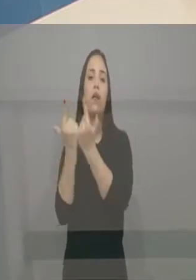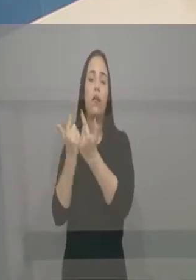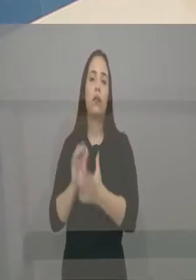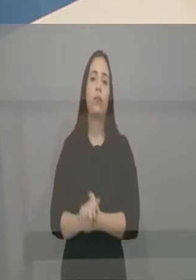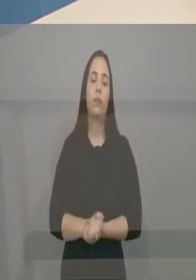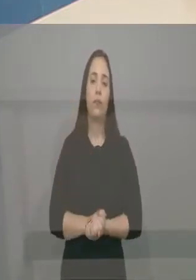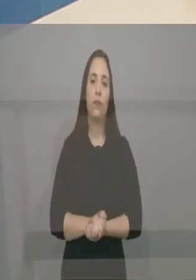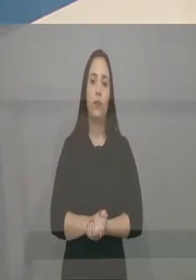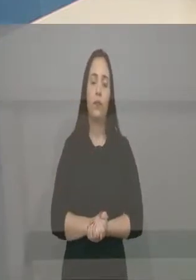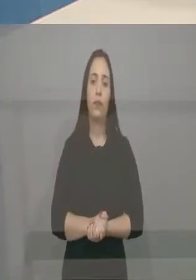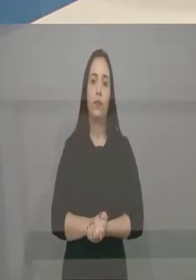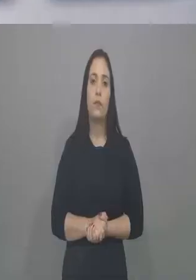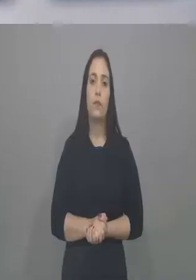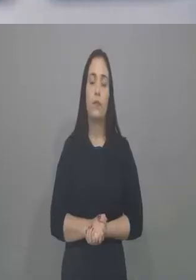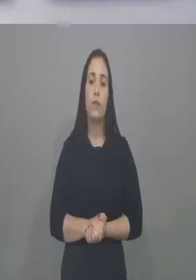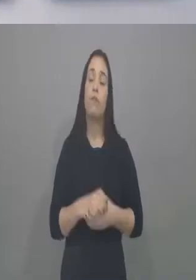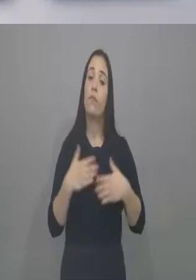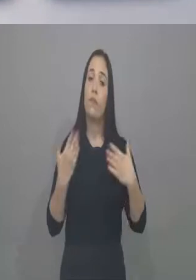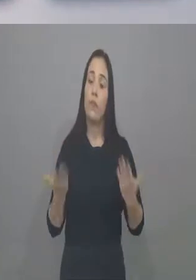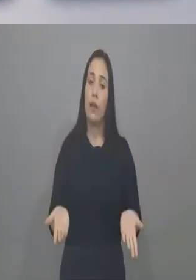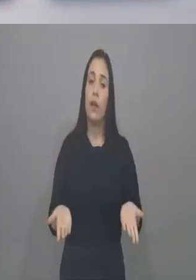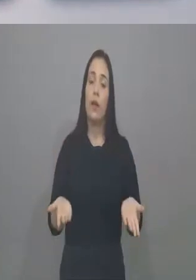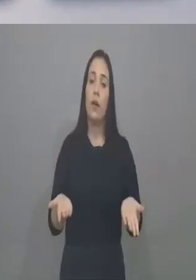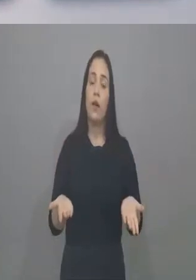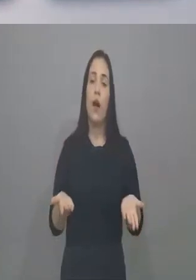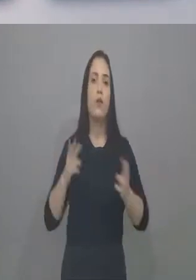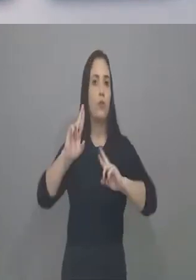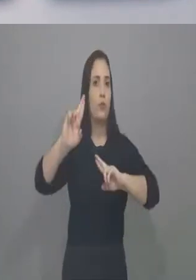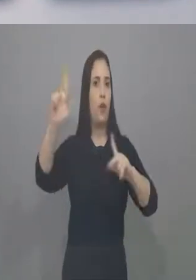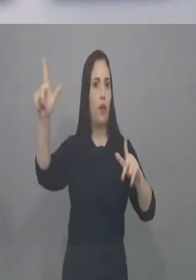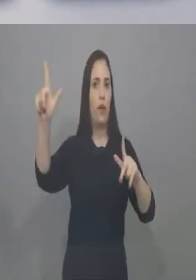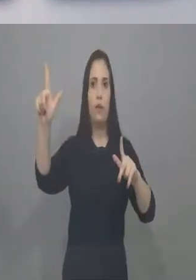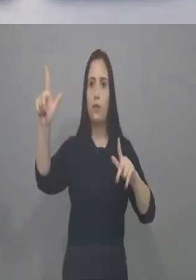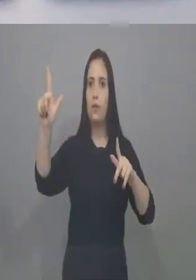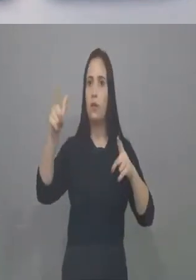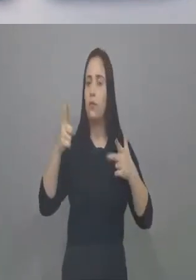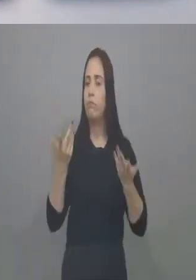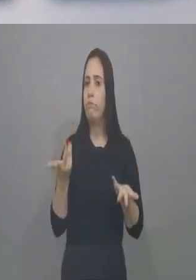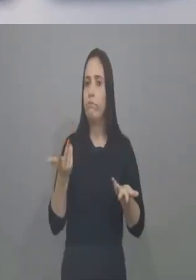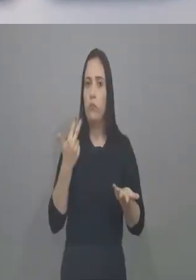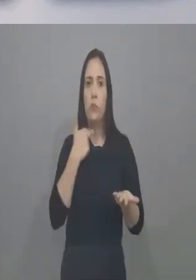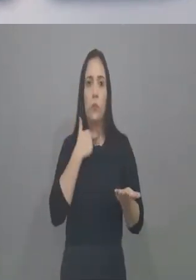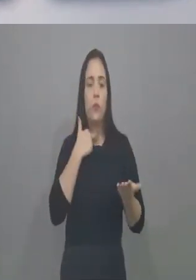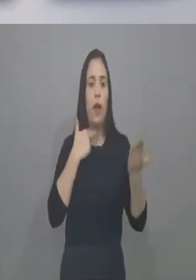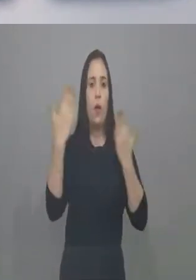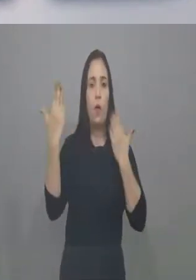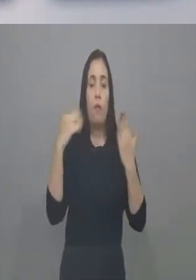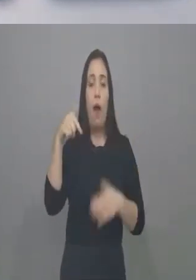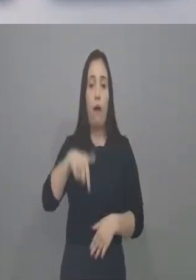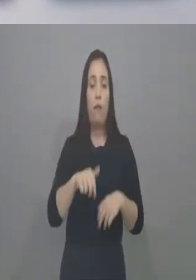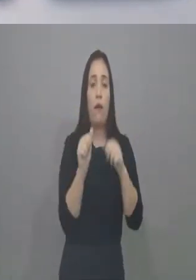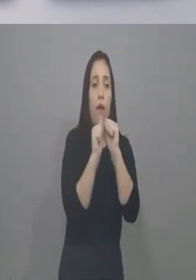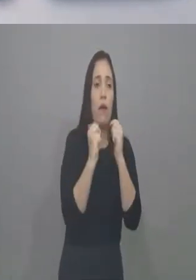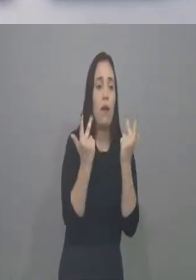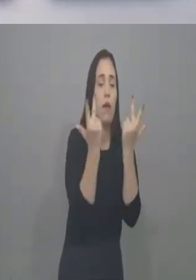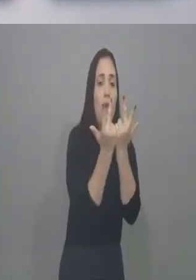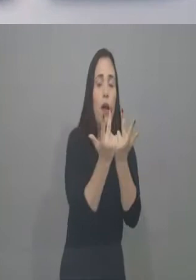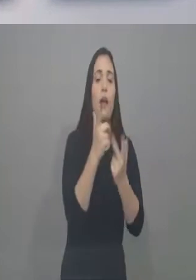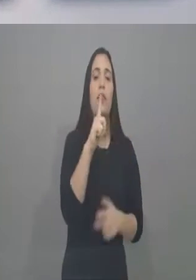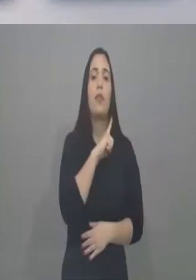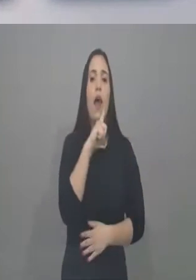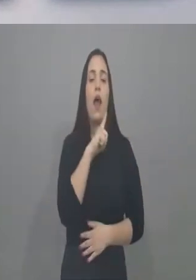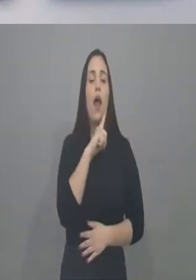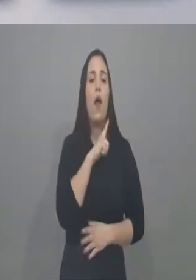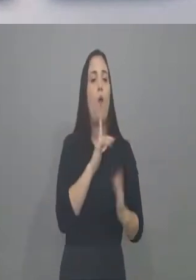São dois parlamentos. Primeiro, totalmente diferente. O parlamento é que é da Câmara Municipal, ele está mais